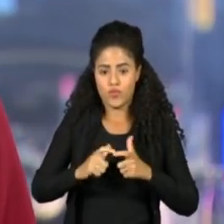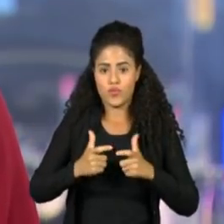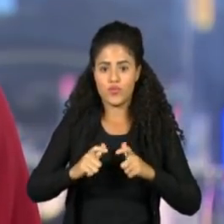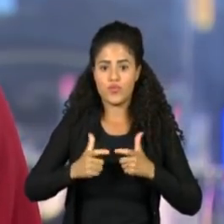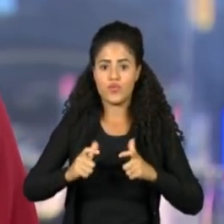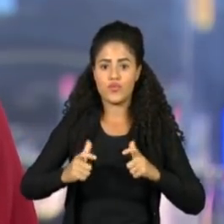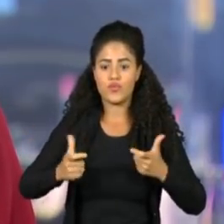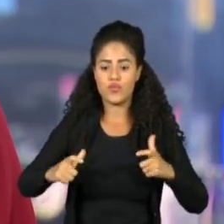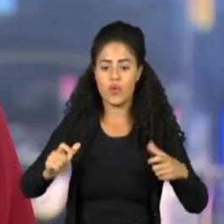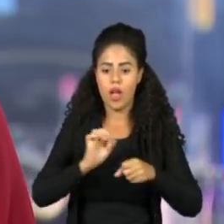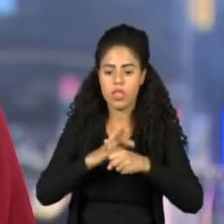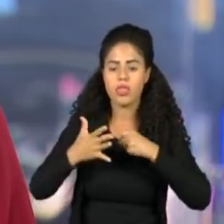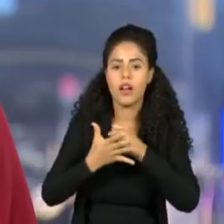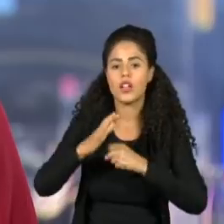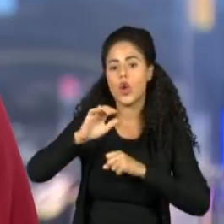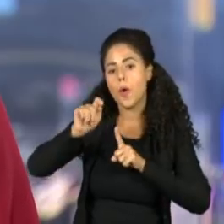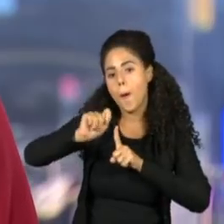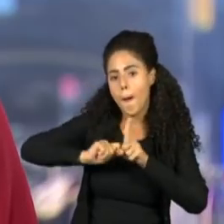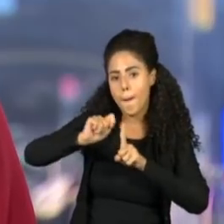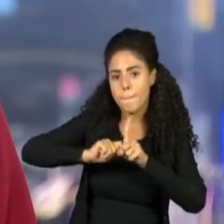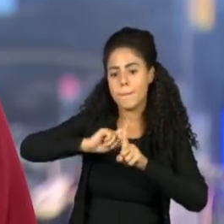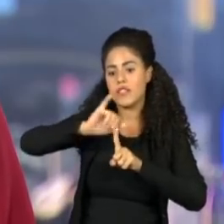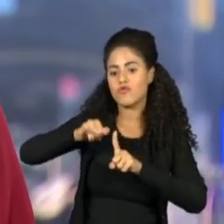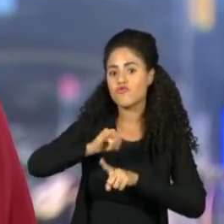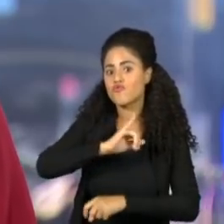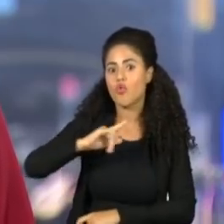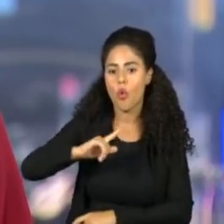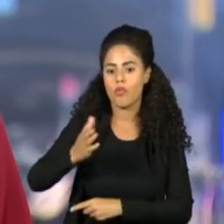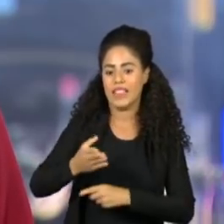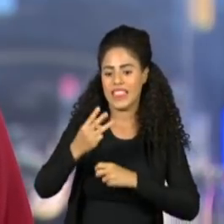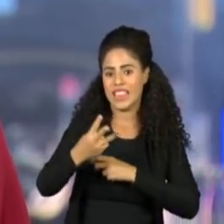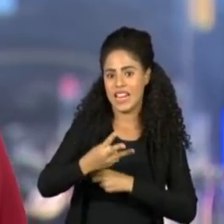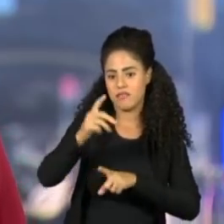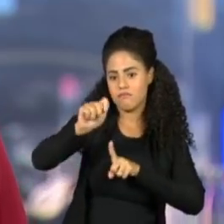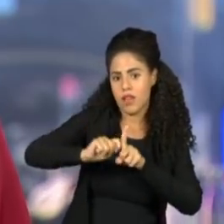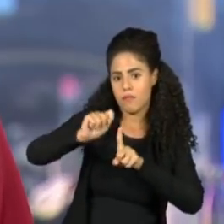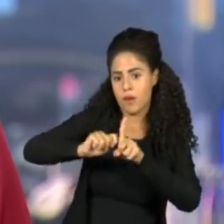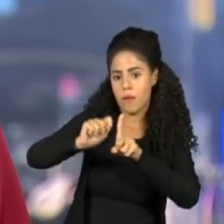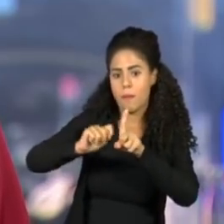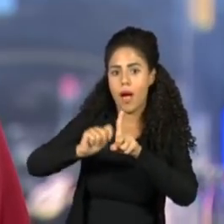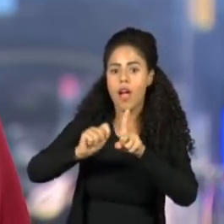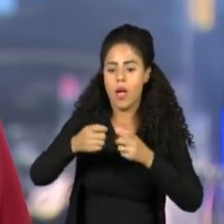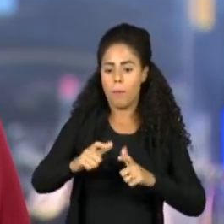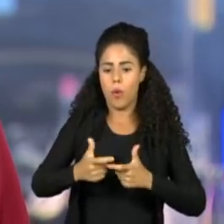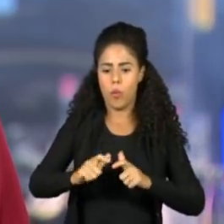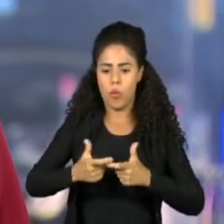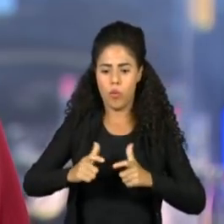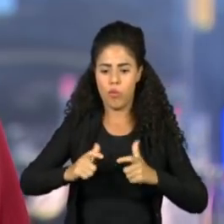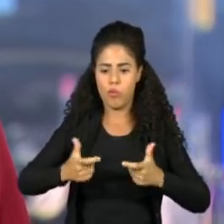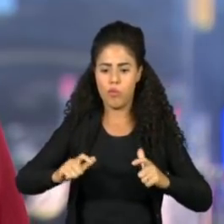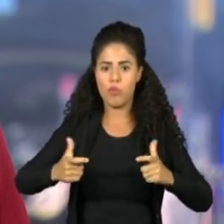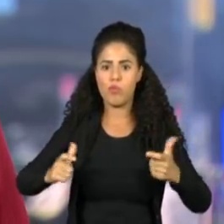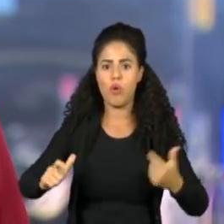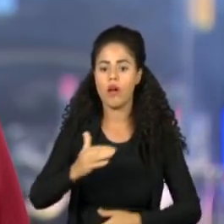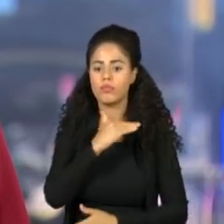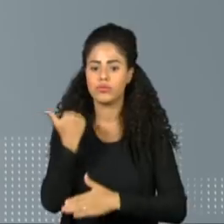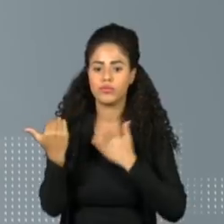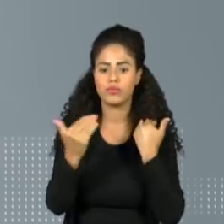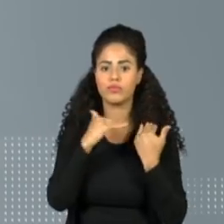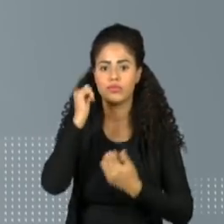desde julho de 2020. Após três meses, a doença volta a liderar as causas de morte no país.